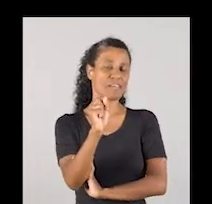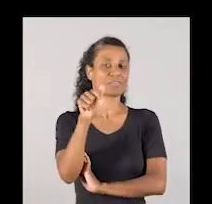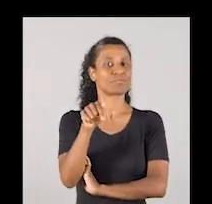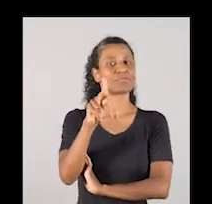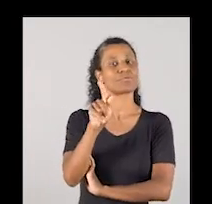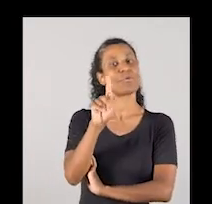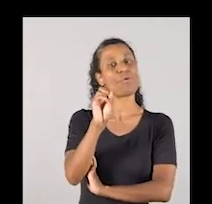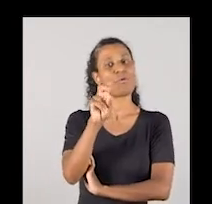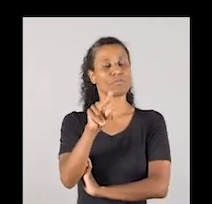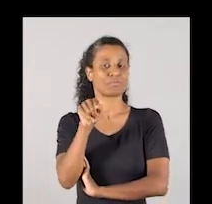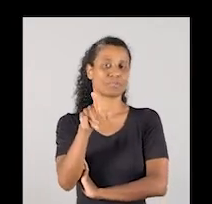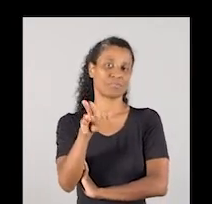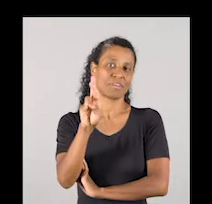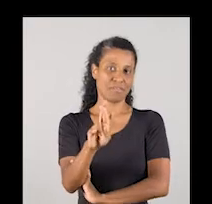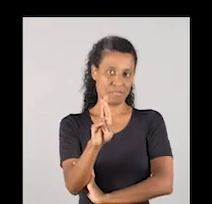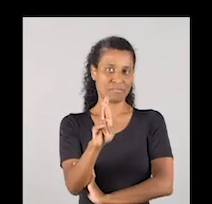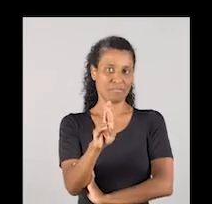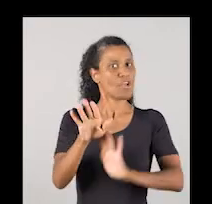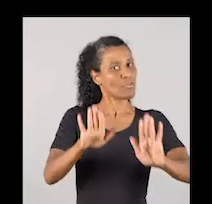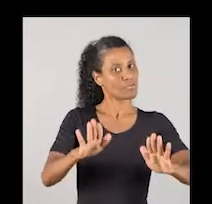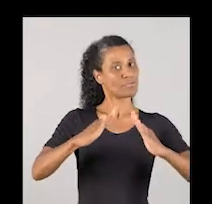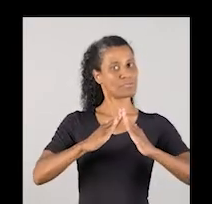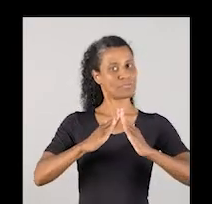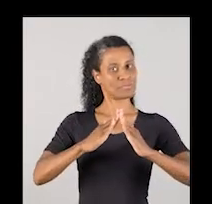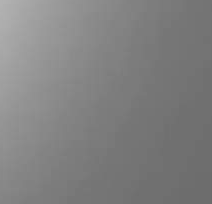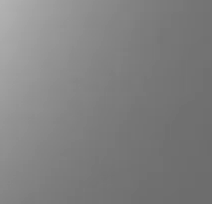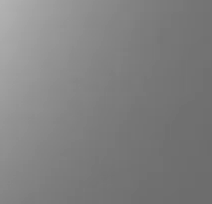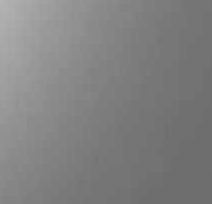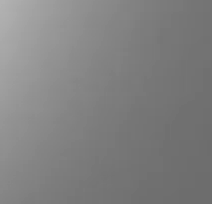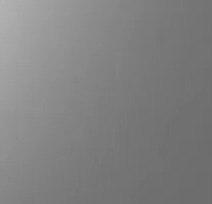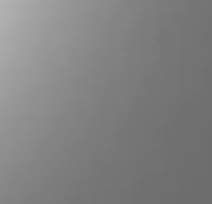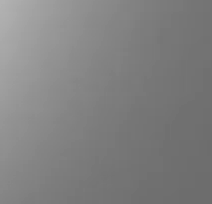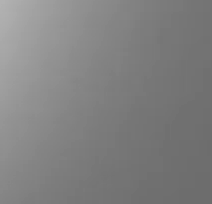.gov.br. Fica em casa.